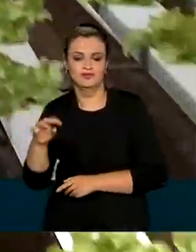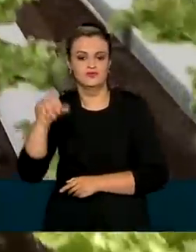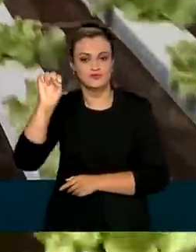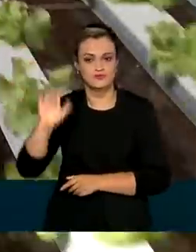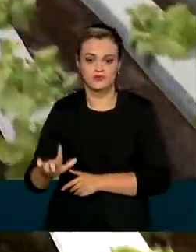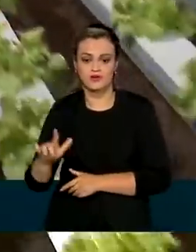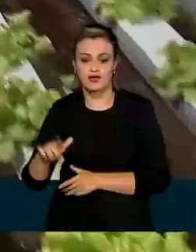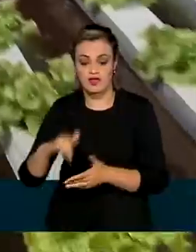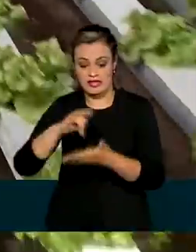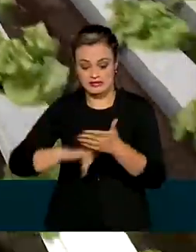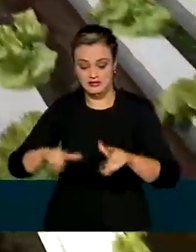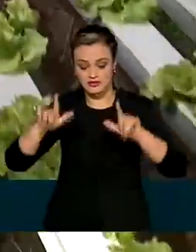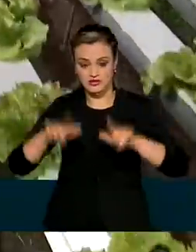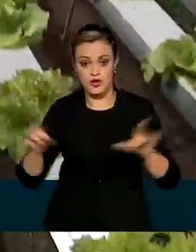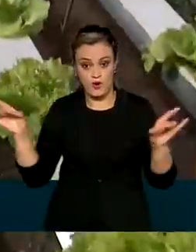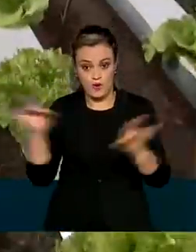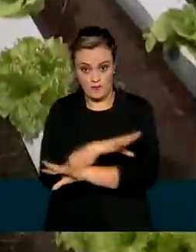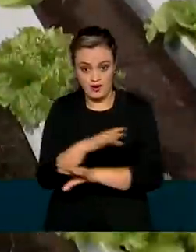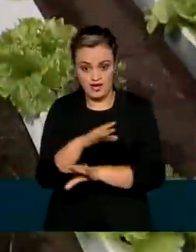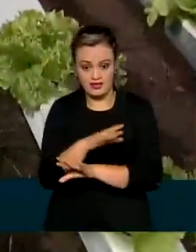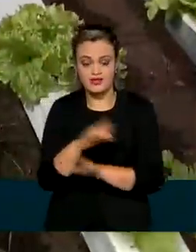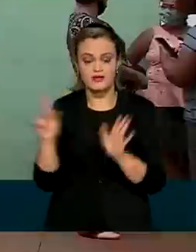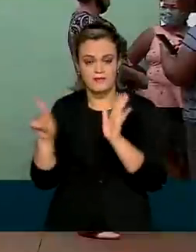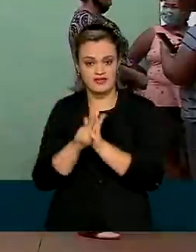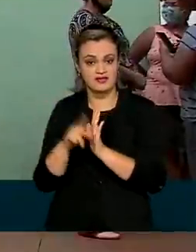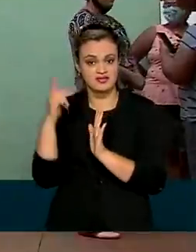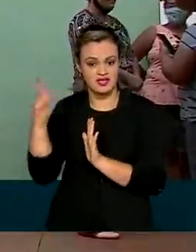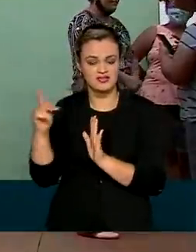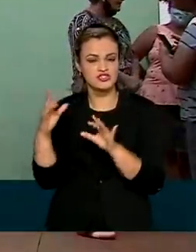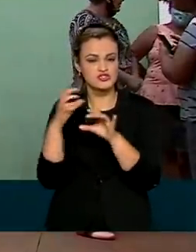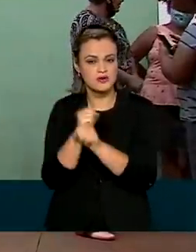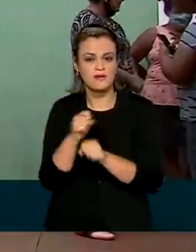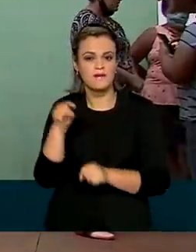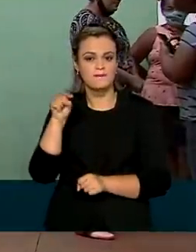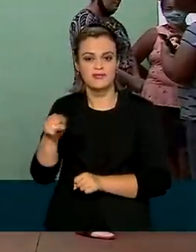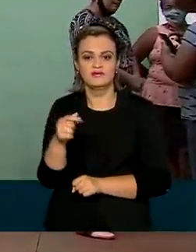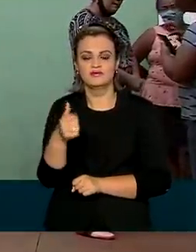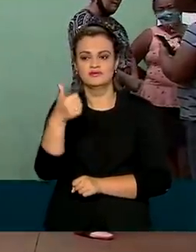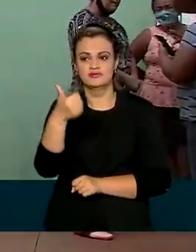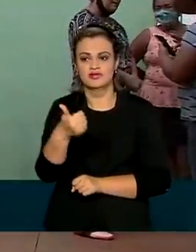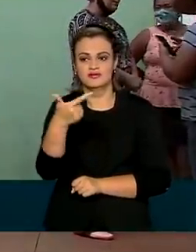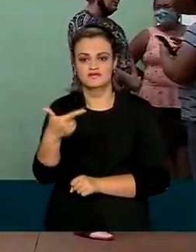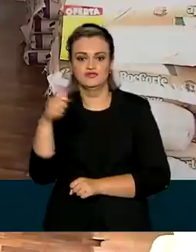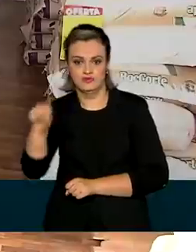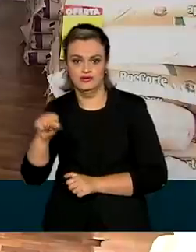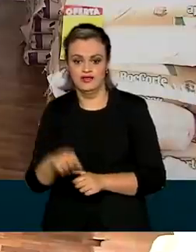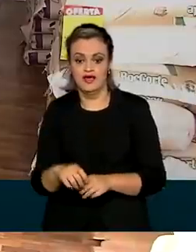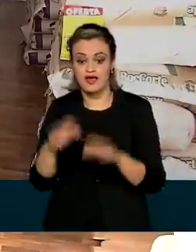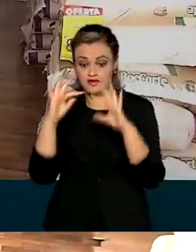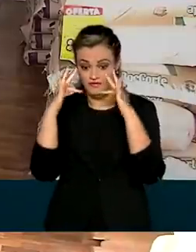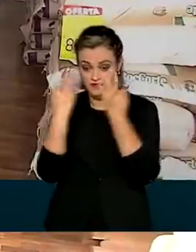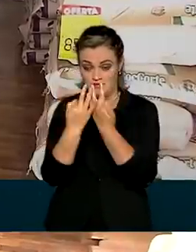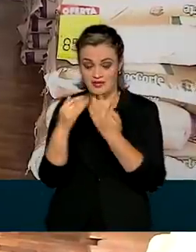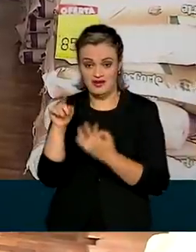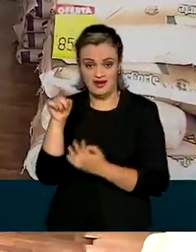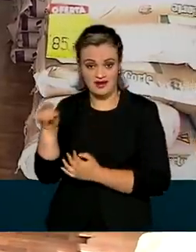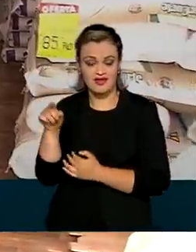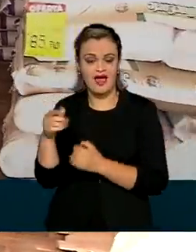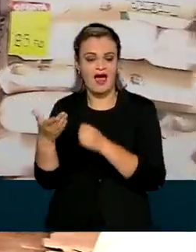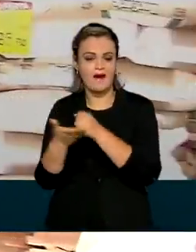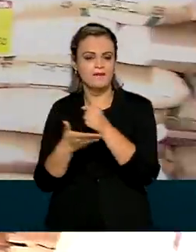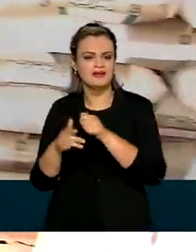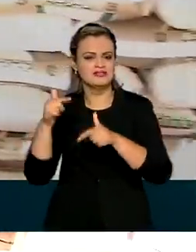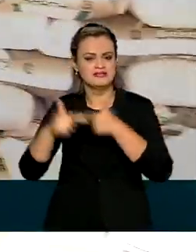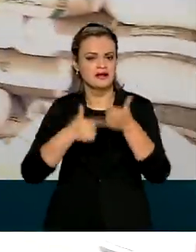definitivos de posse, que são os títulos de domínio, somam 1.128. As famílias assentadas têm como base